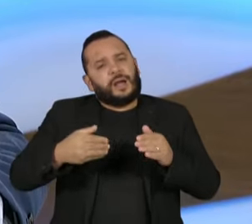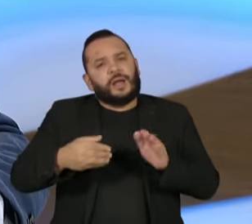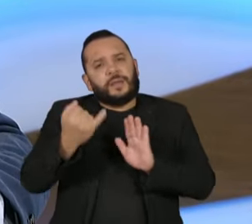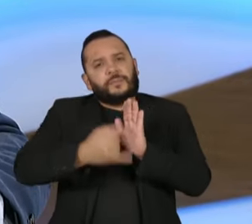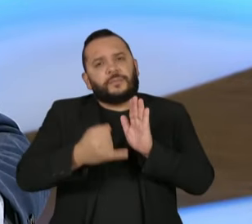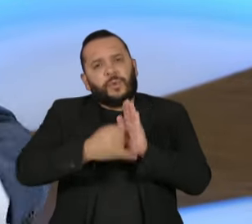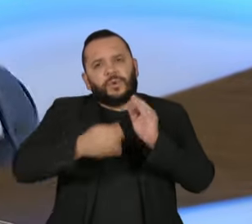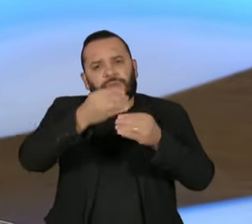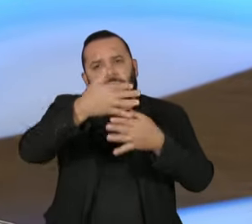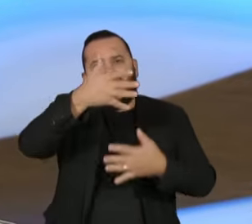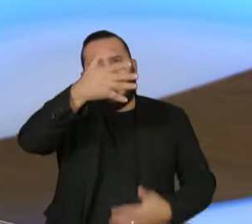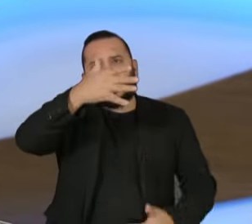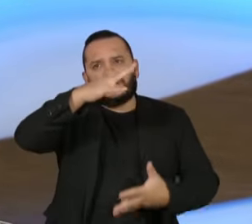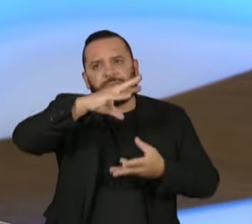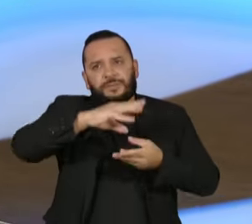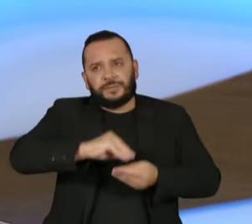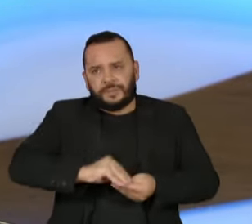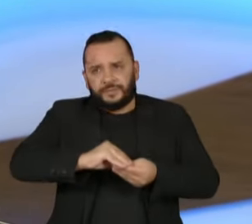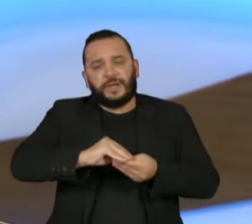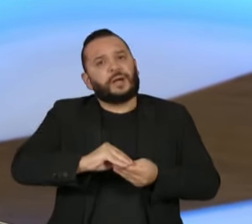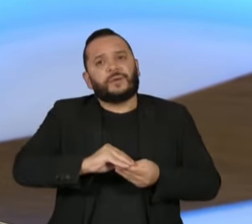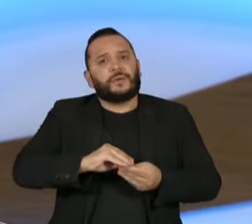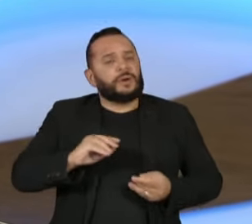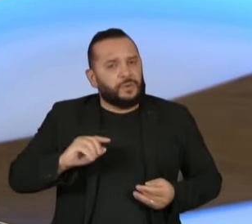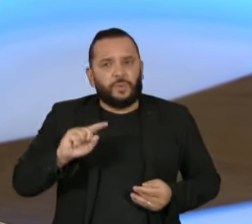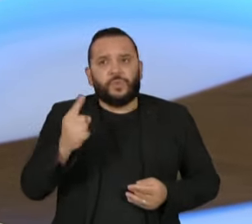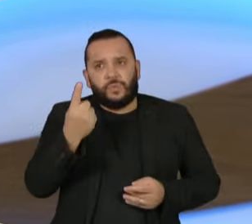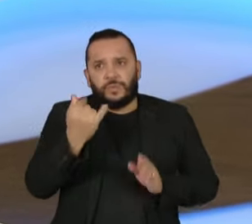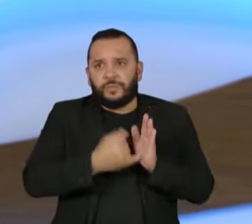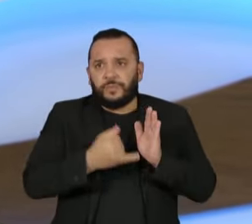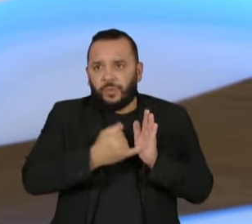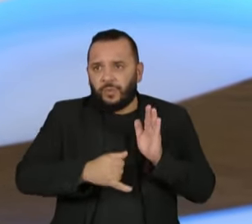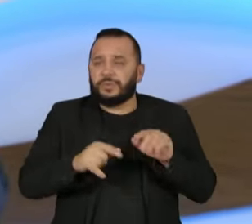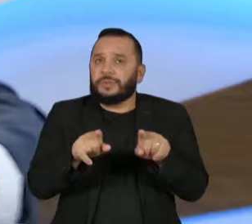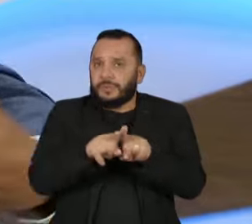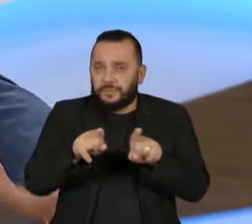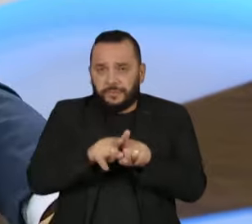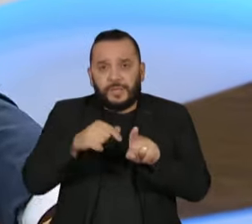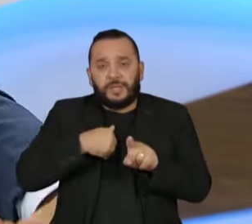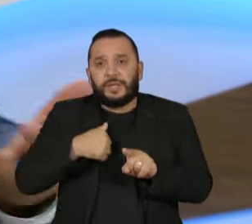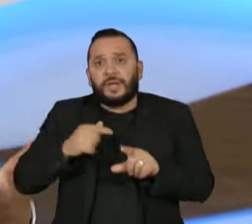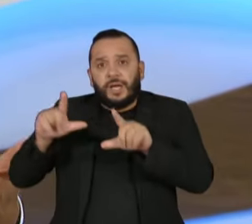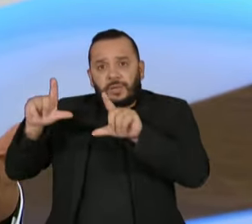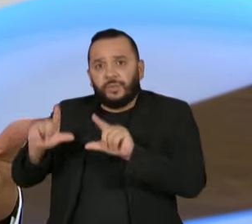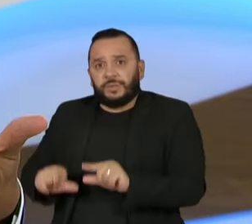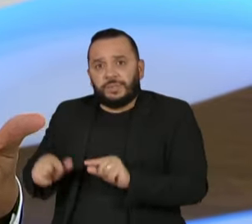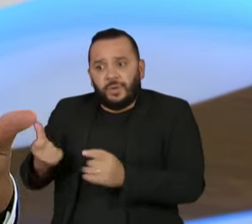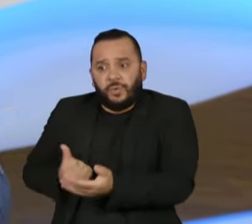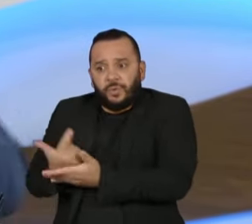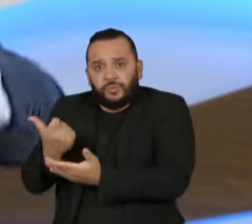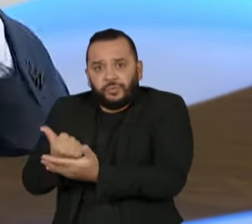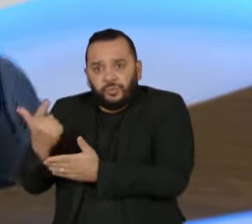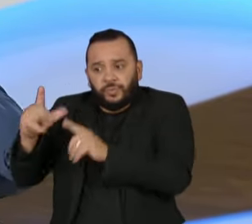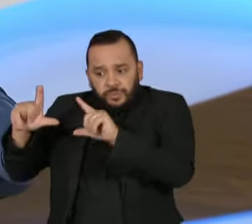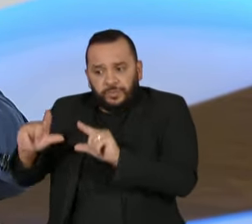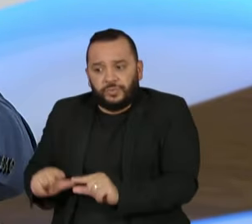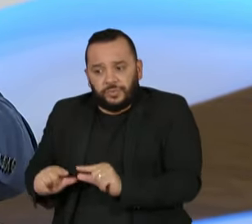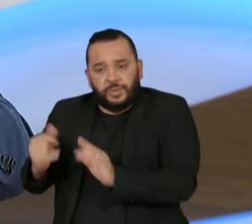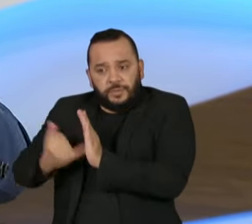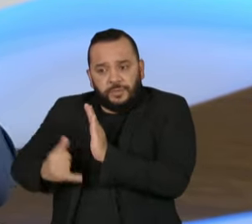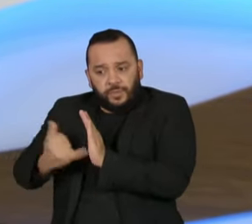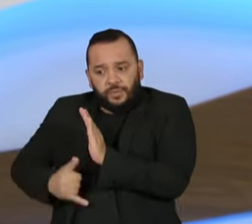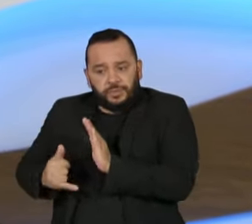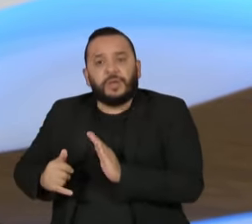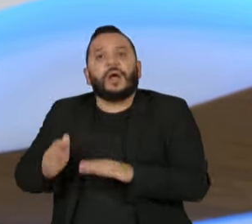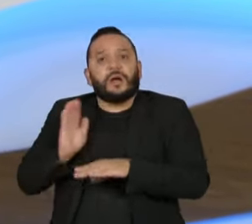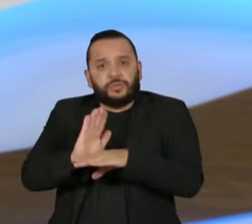de avanços importantes, reduzia tributação no consumo, que permitia ajudar no crescimento. Mas eu estou dizendo